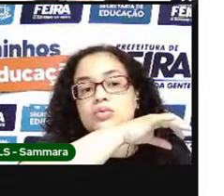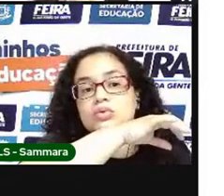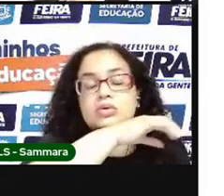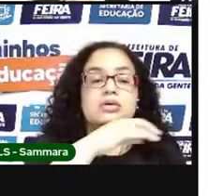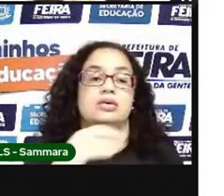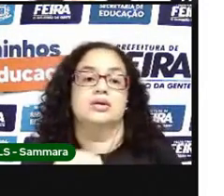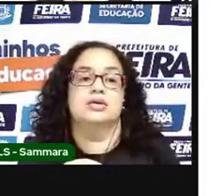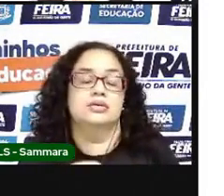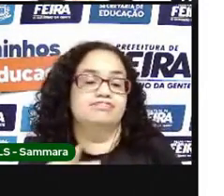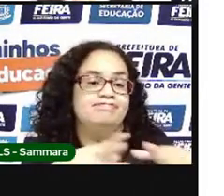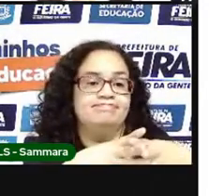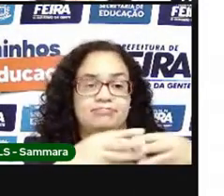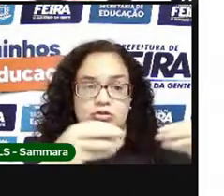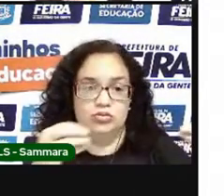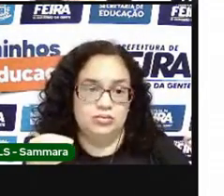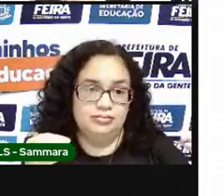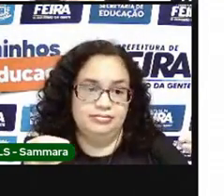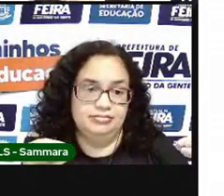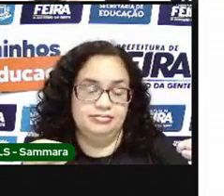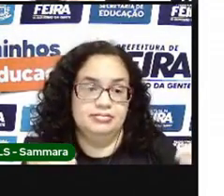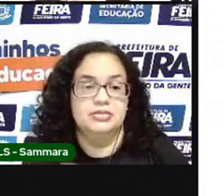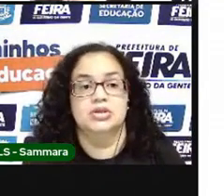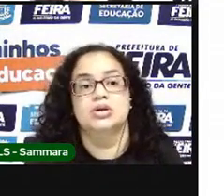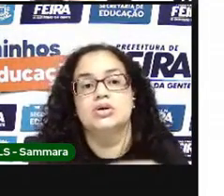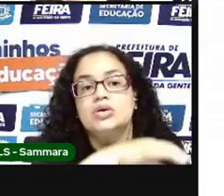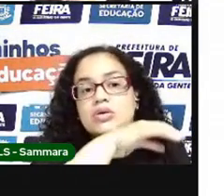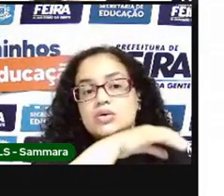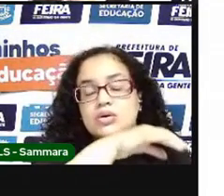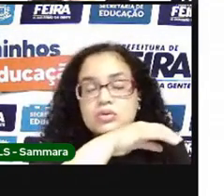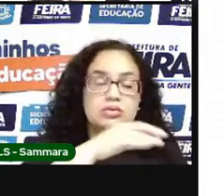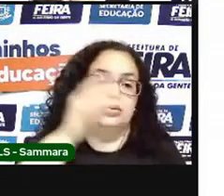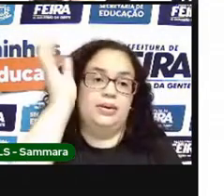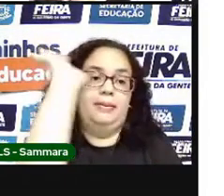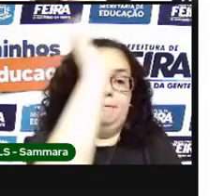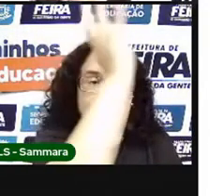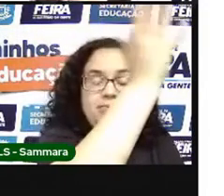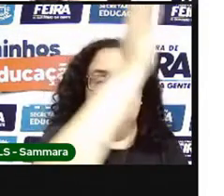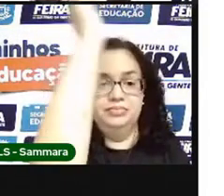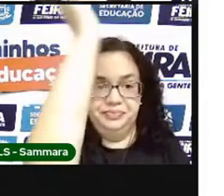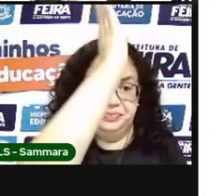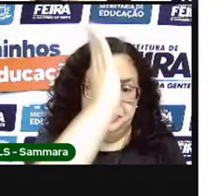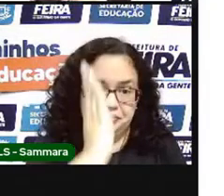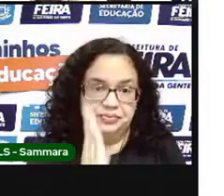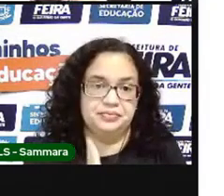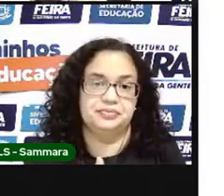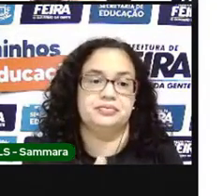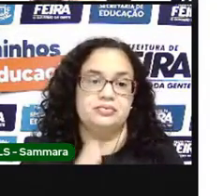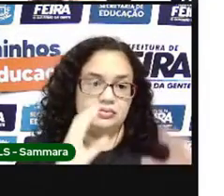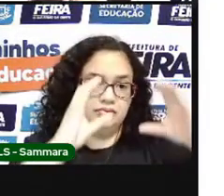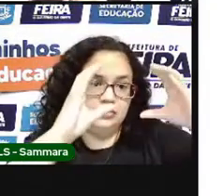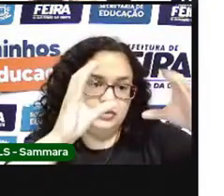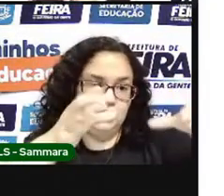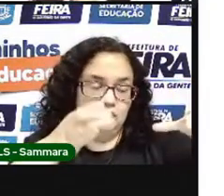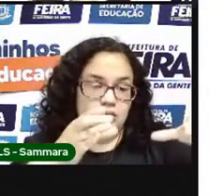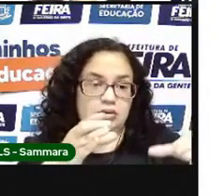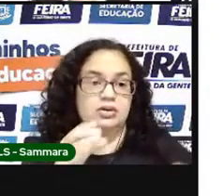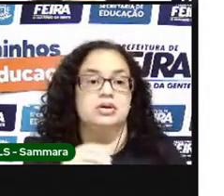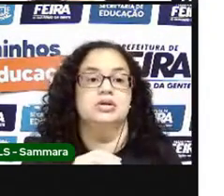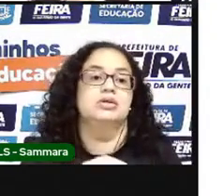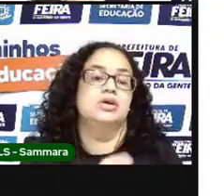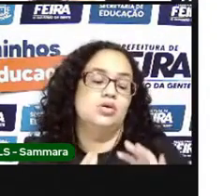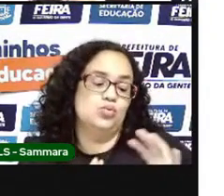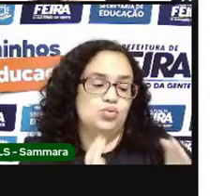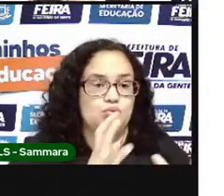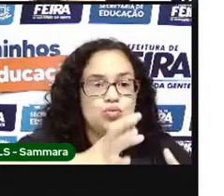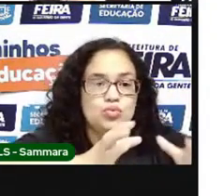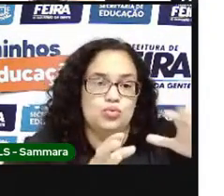extinção, né? E faz parte também aí da fauna brasileira. Esse tatu bola, ele se enrola. Por